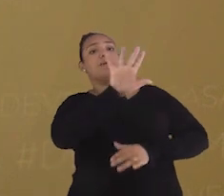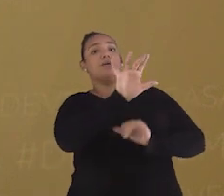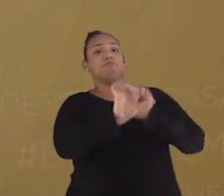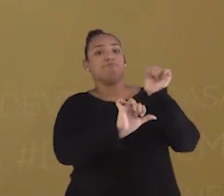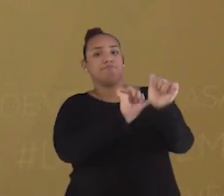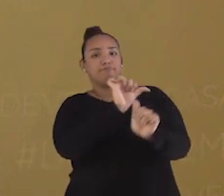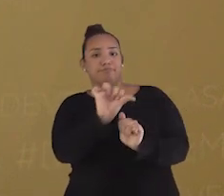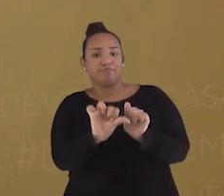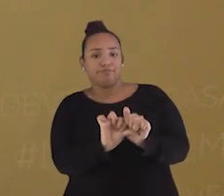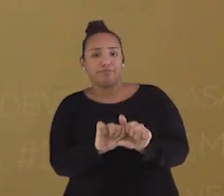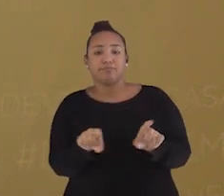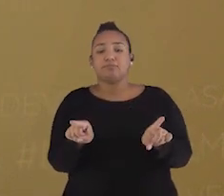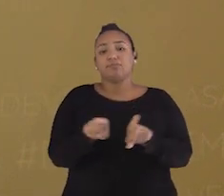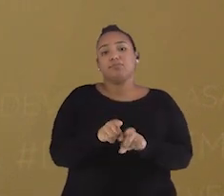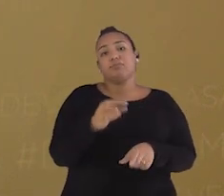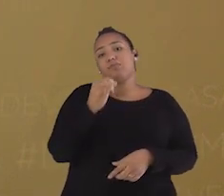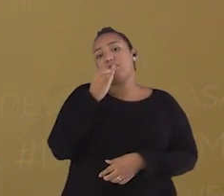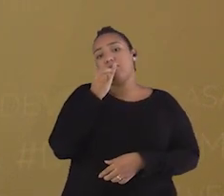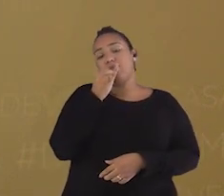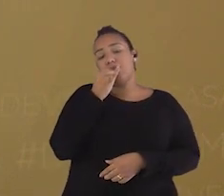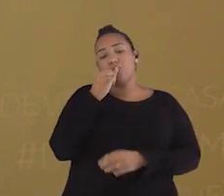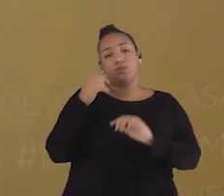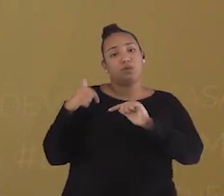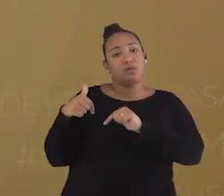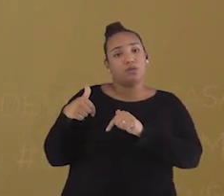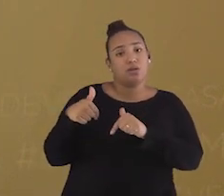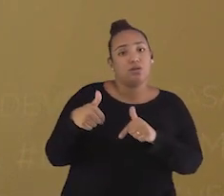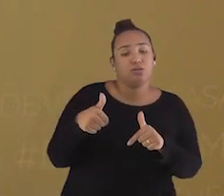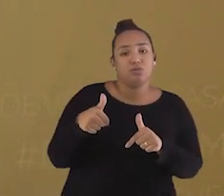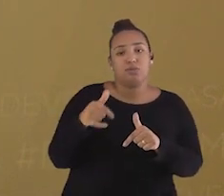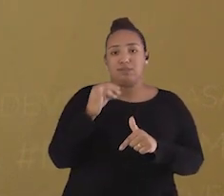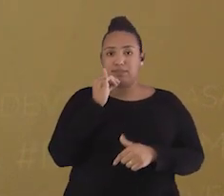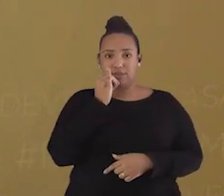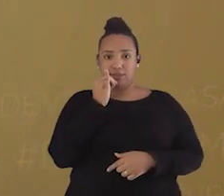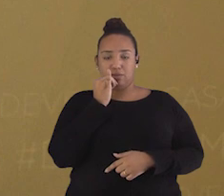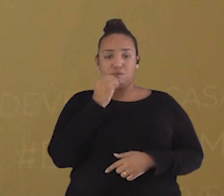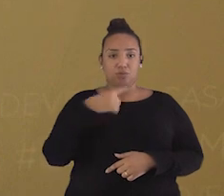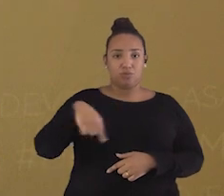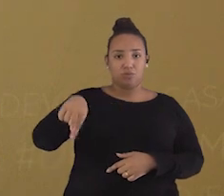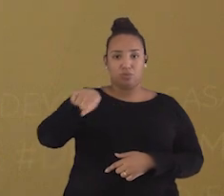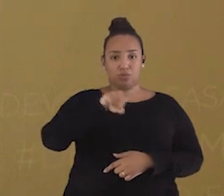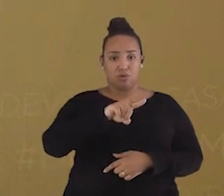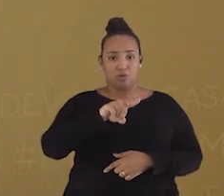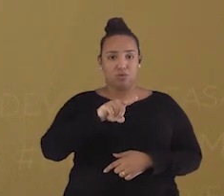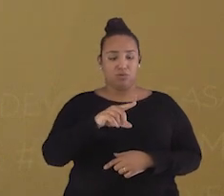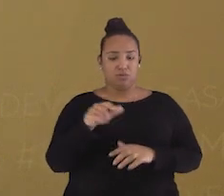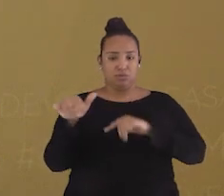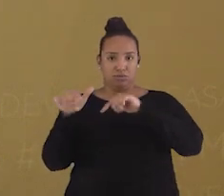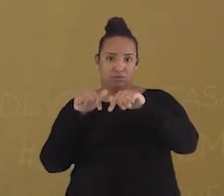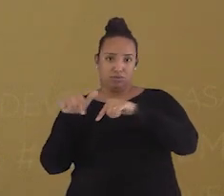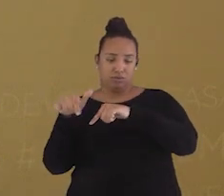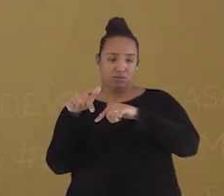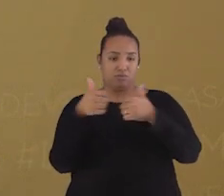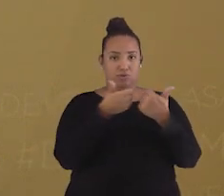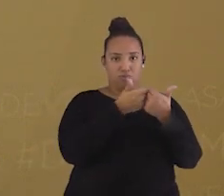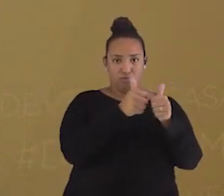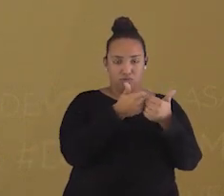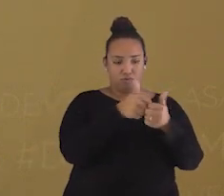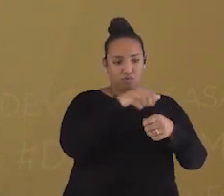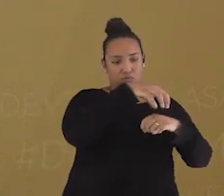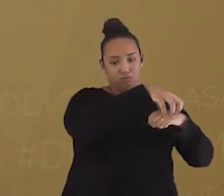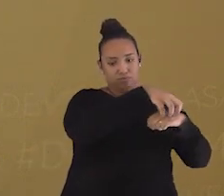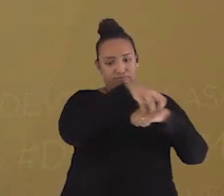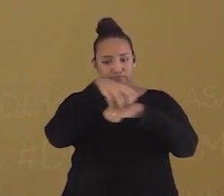exemplo, como nas práticas indiretas, como quando nos deslocamos até nosso trabalho de